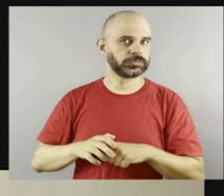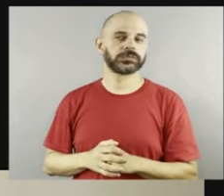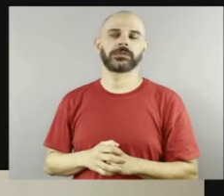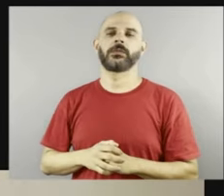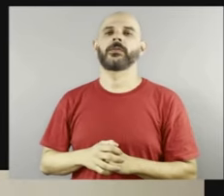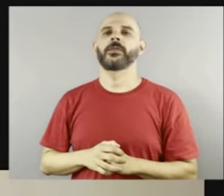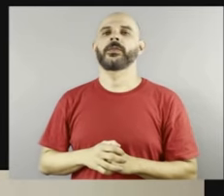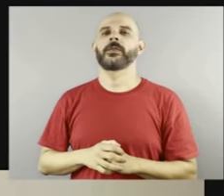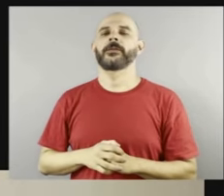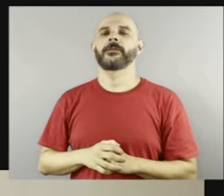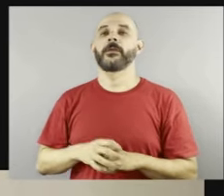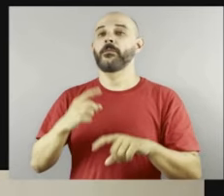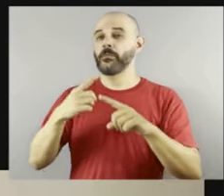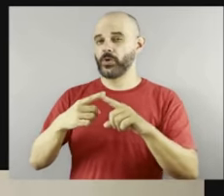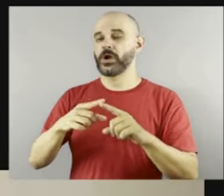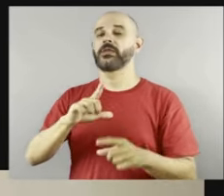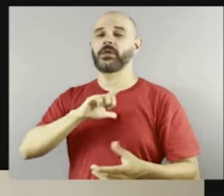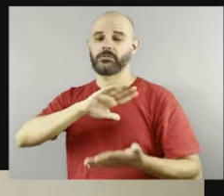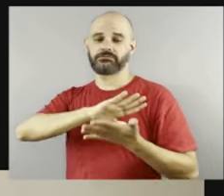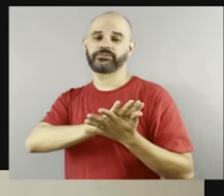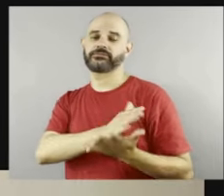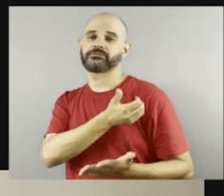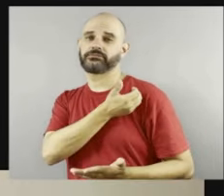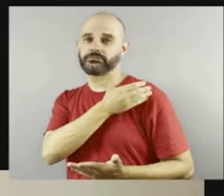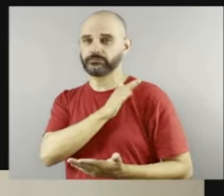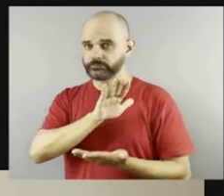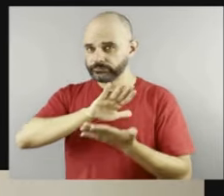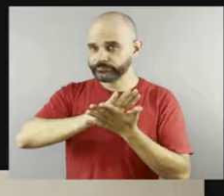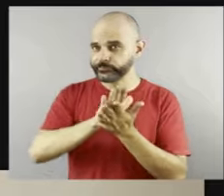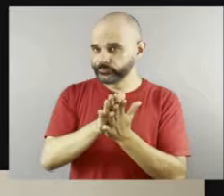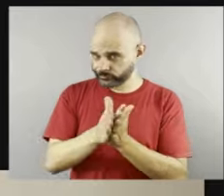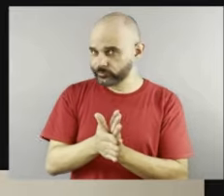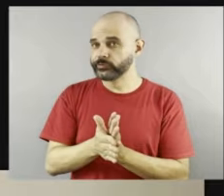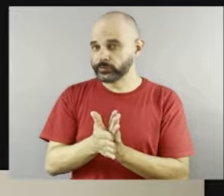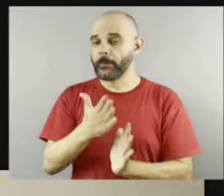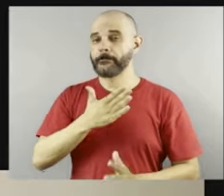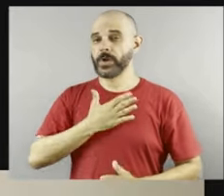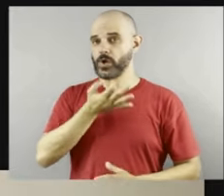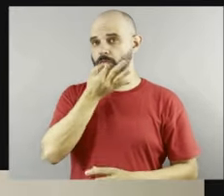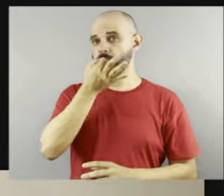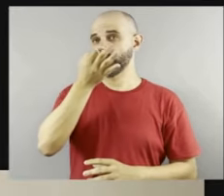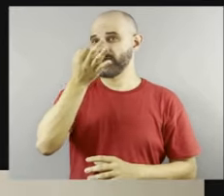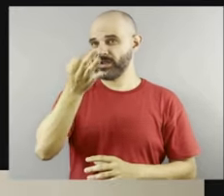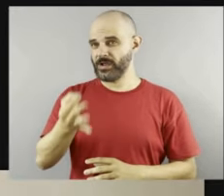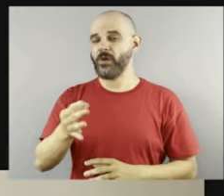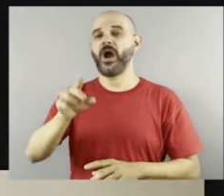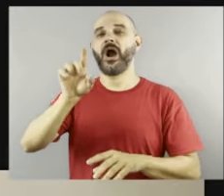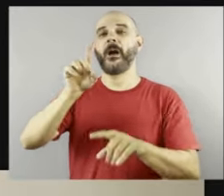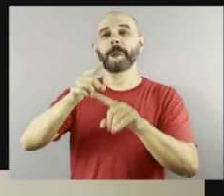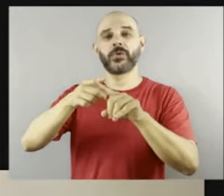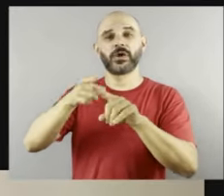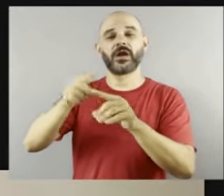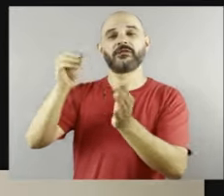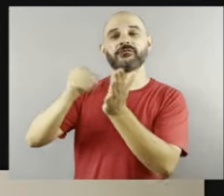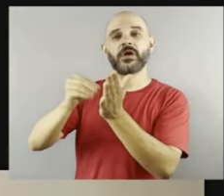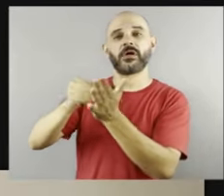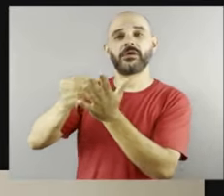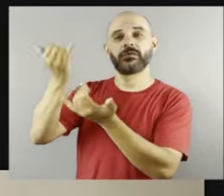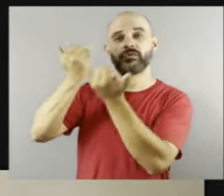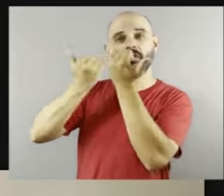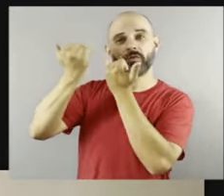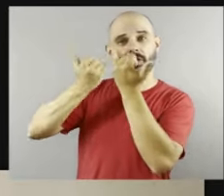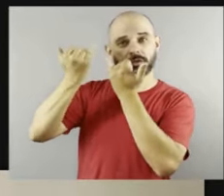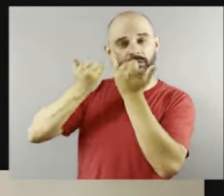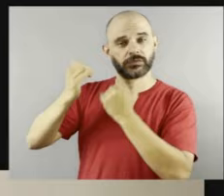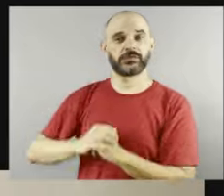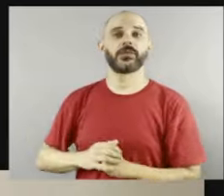opinião, ele nasce na desinformação, ele tem uma raiz ali. Então, se as pessoas têm informação do